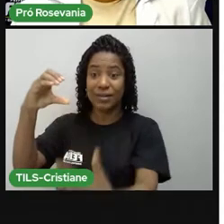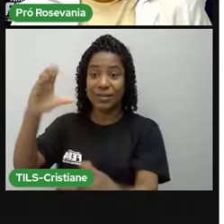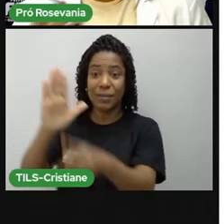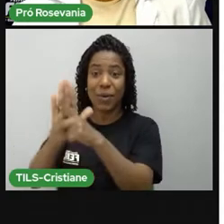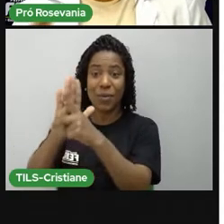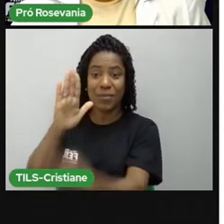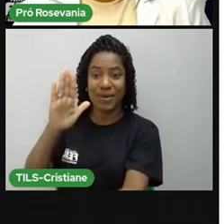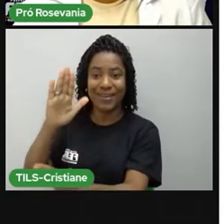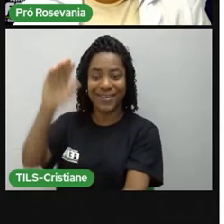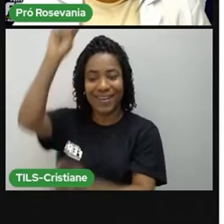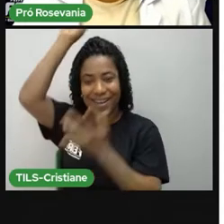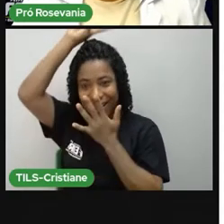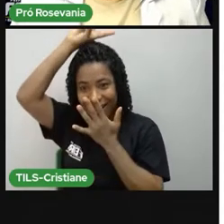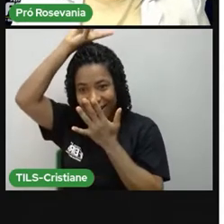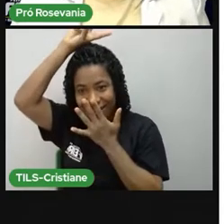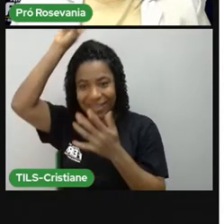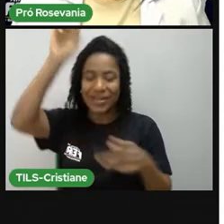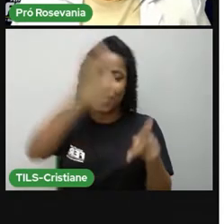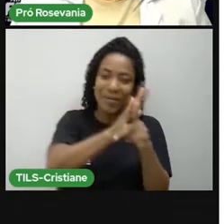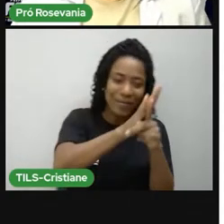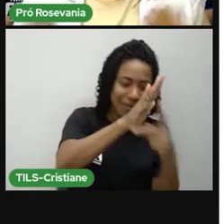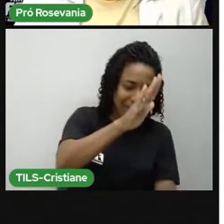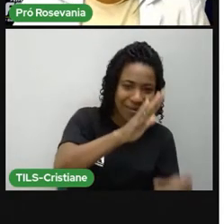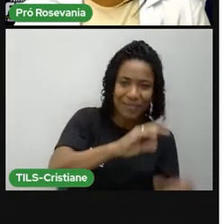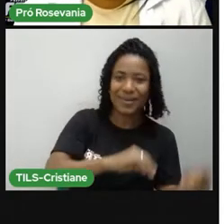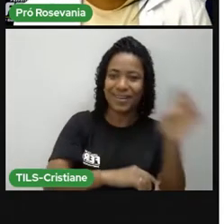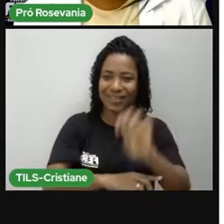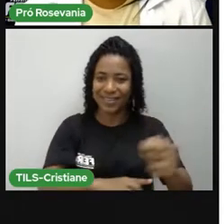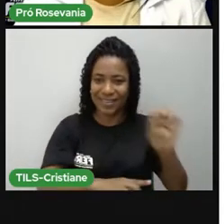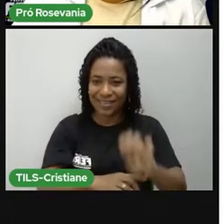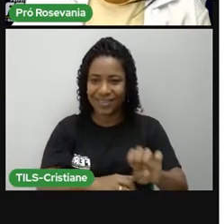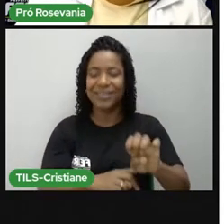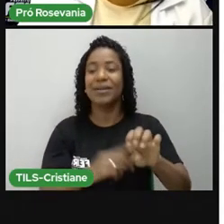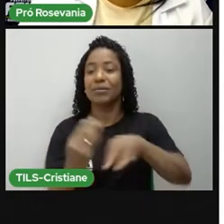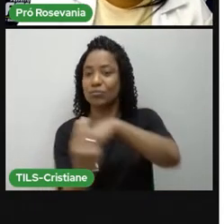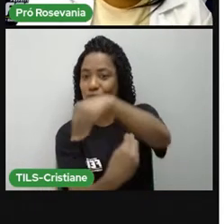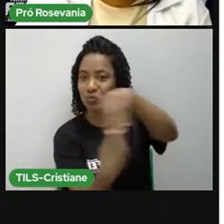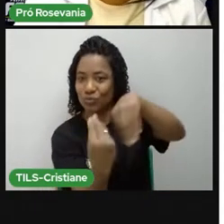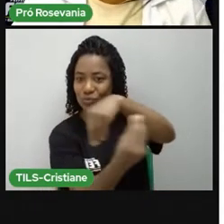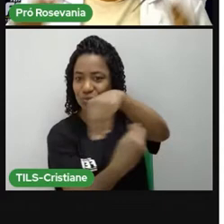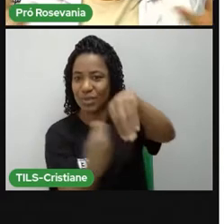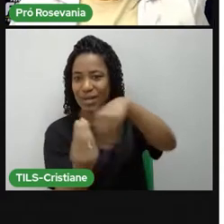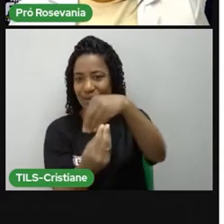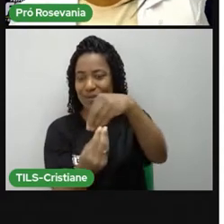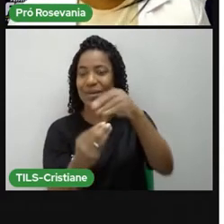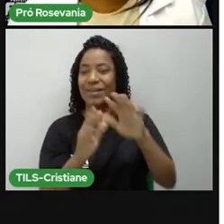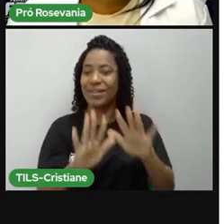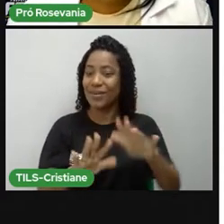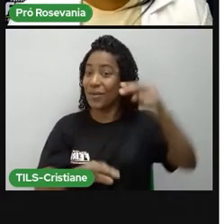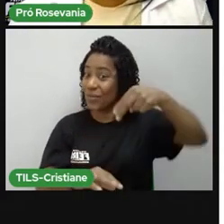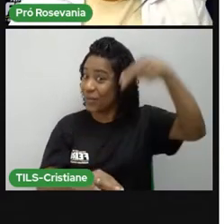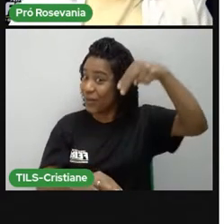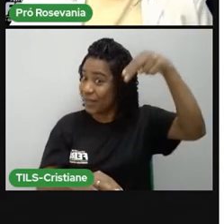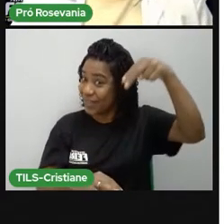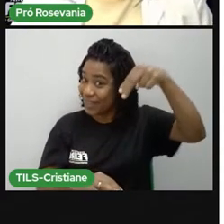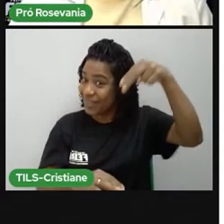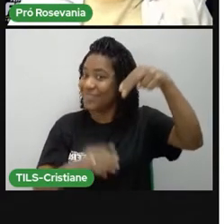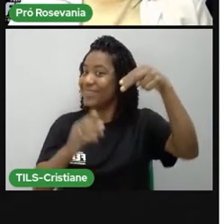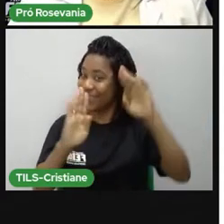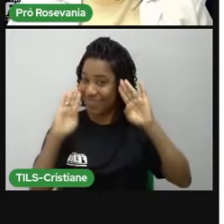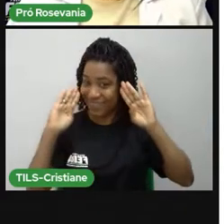naturais ali mais atuantes. Mas, como nós estamos falando especificamente no Nordeste, ainda vamos nos estender muito.